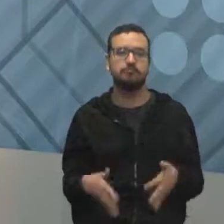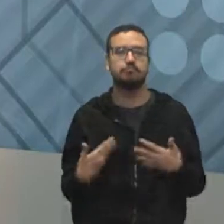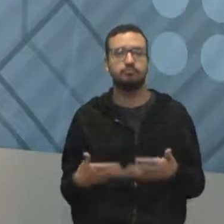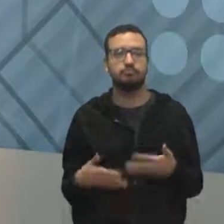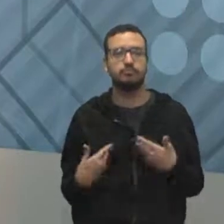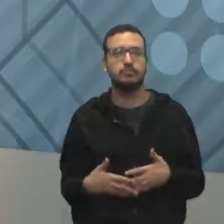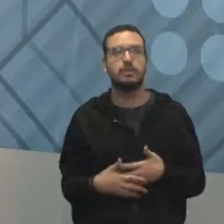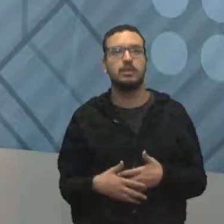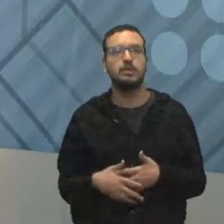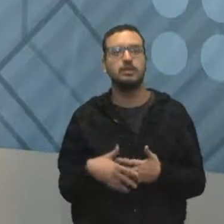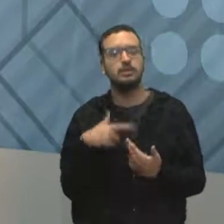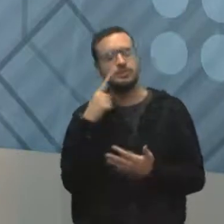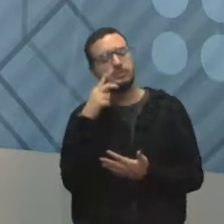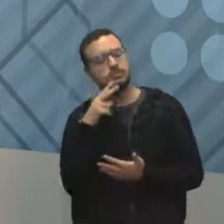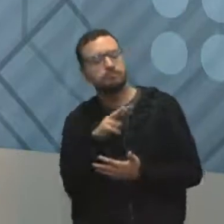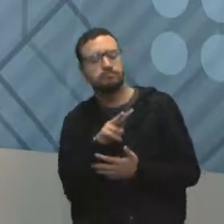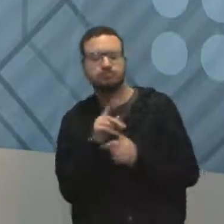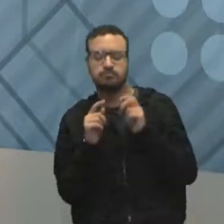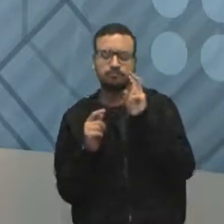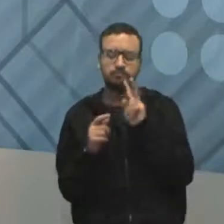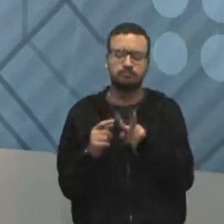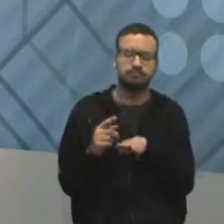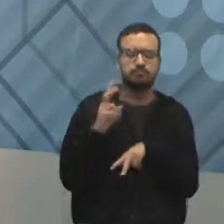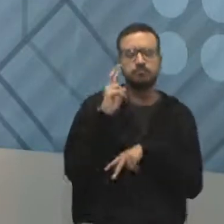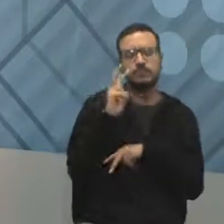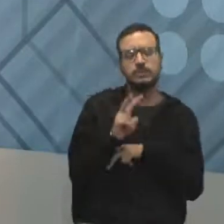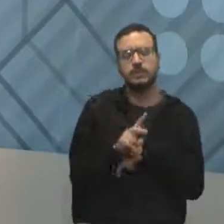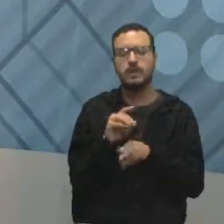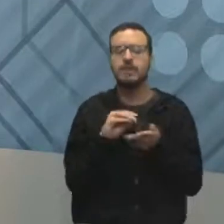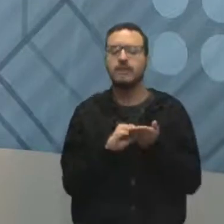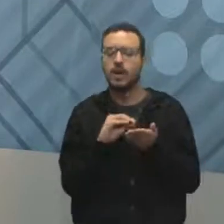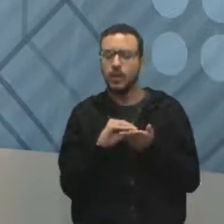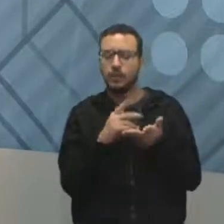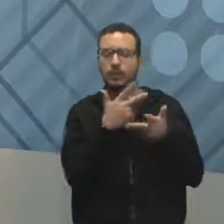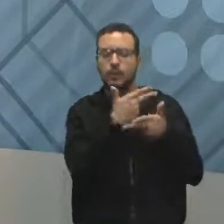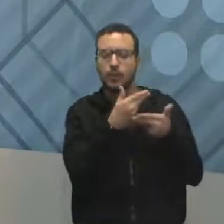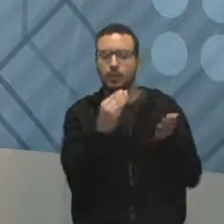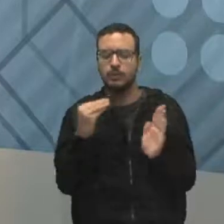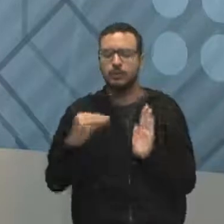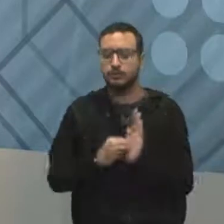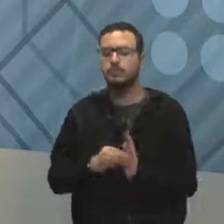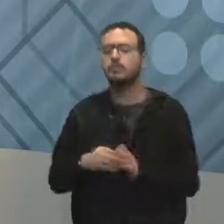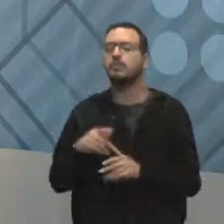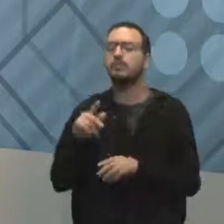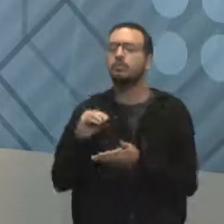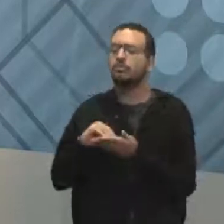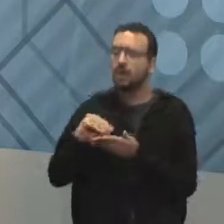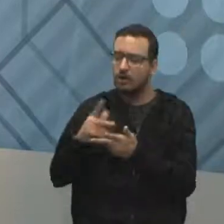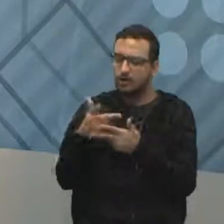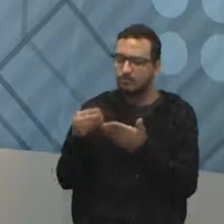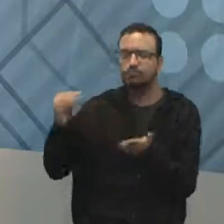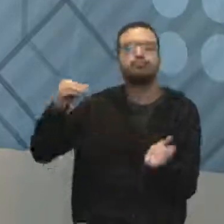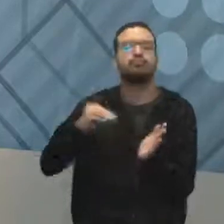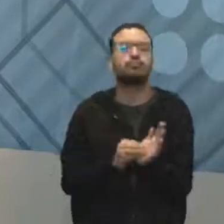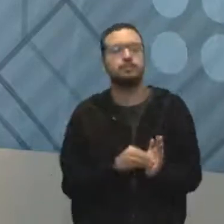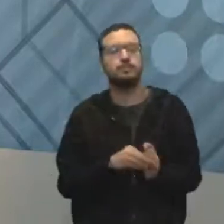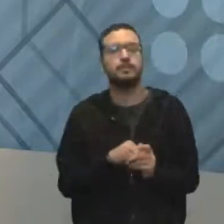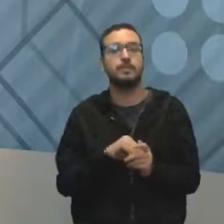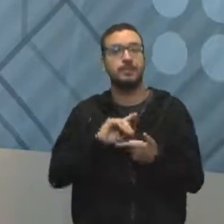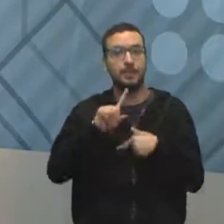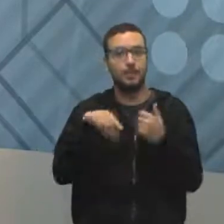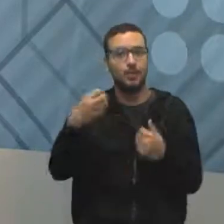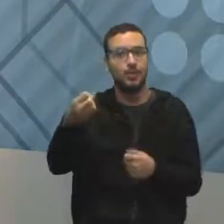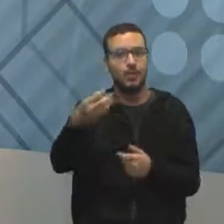E aí você vai verificando ao longo do tempo que faltou isso, faltou aquilo, faltou aquilo outro. No outro